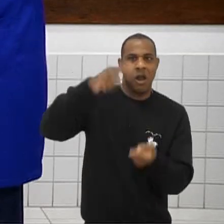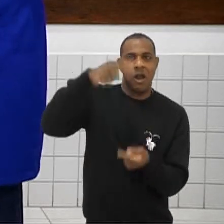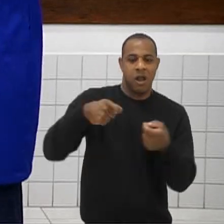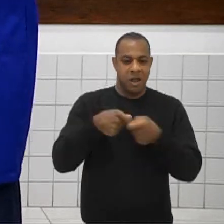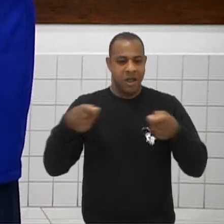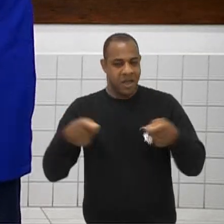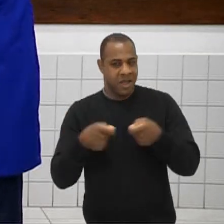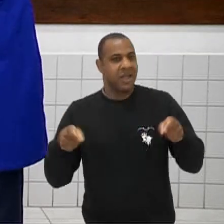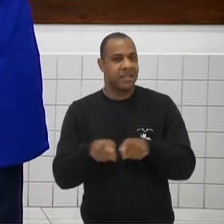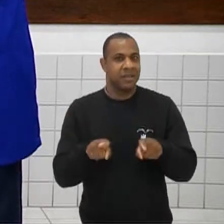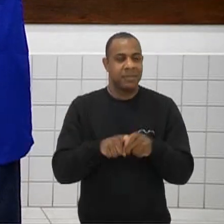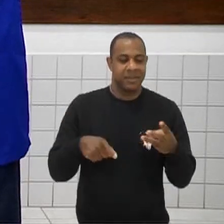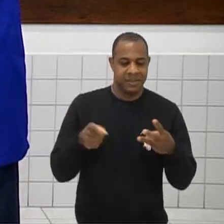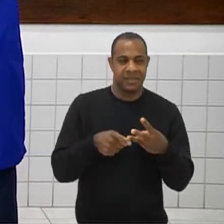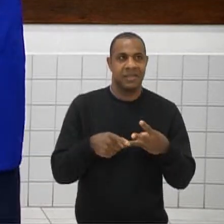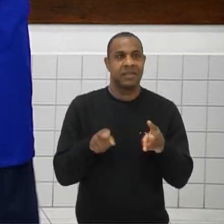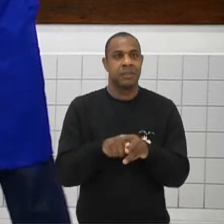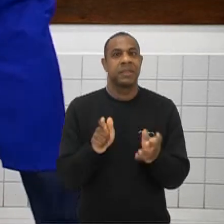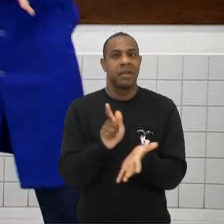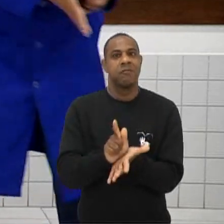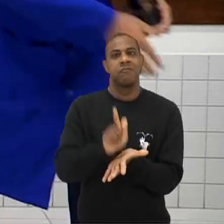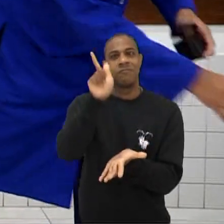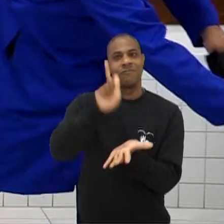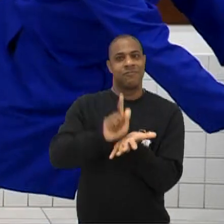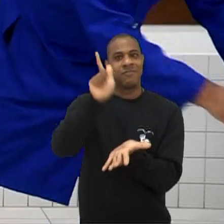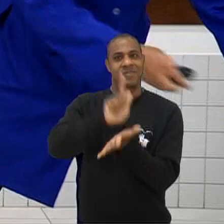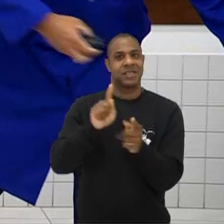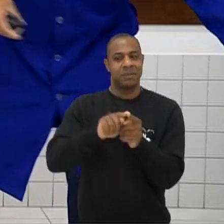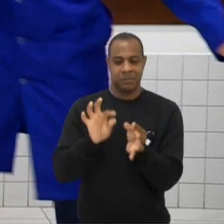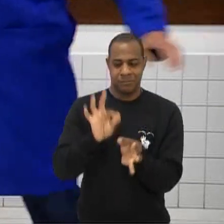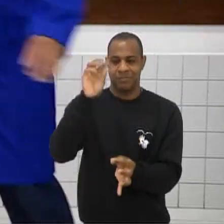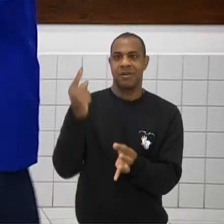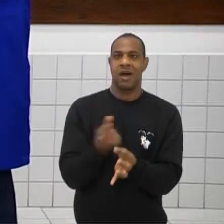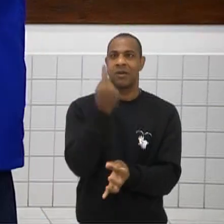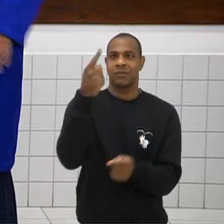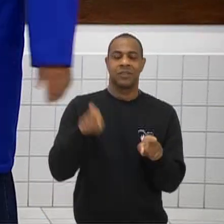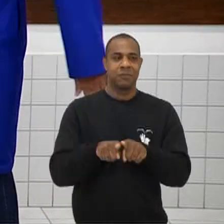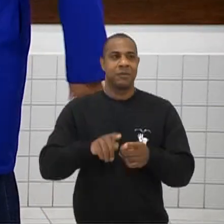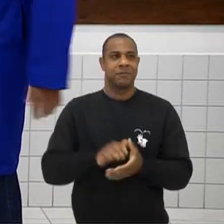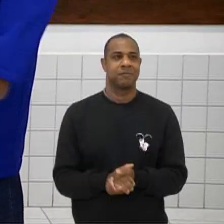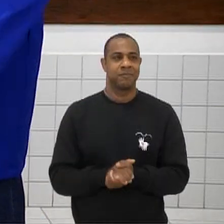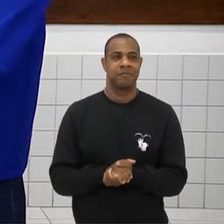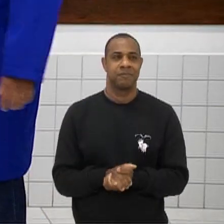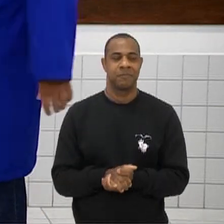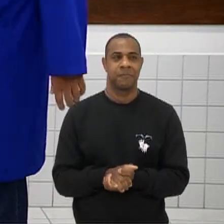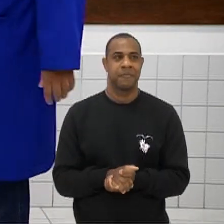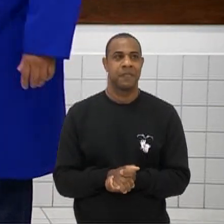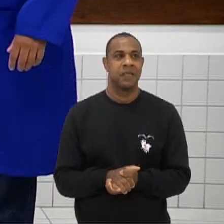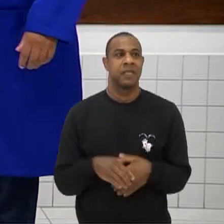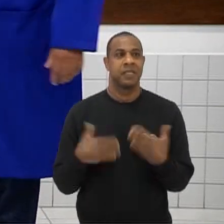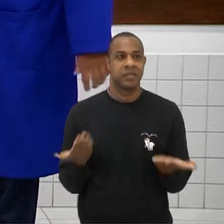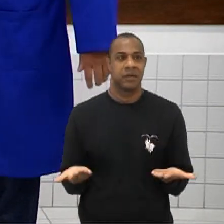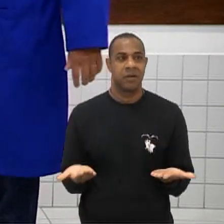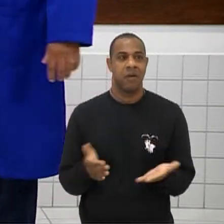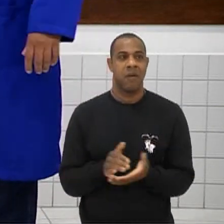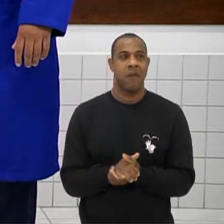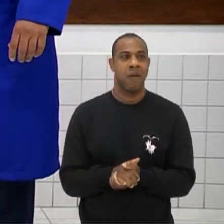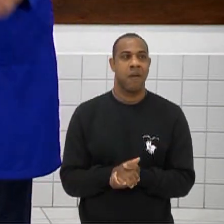temos a potencial Gravitacional A velha altura Muito bem Bom pessoal Então assim